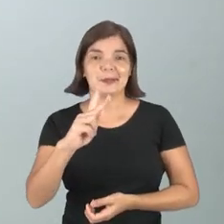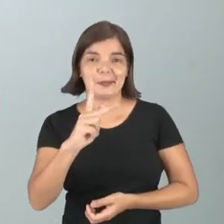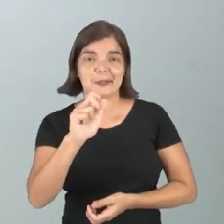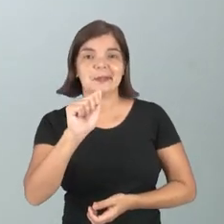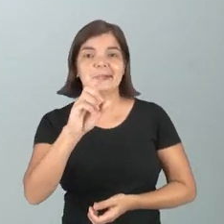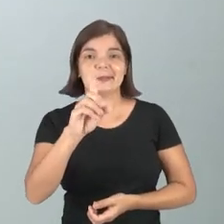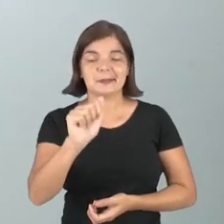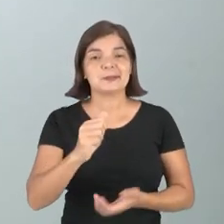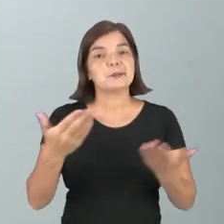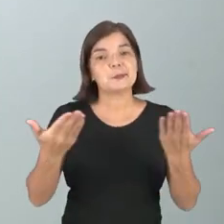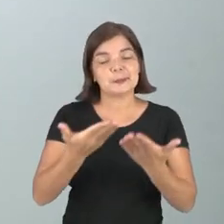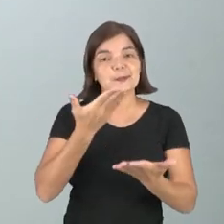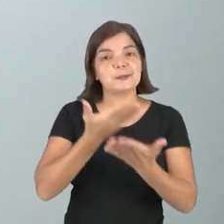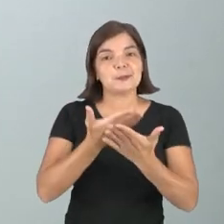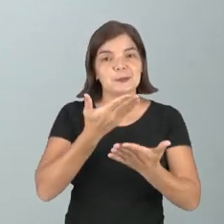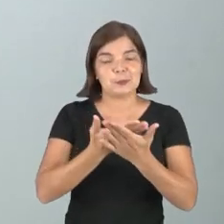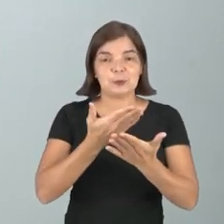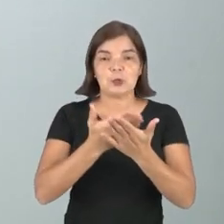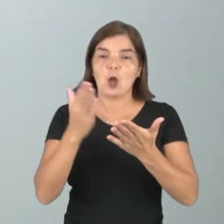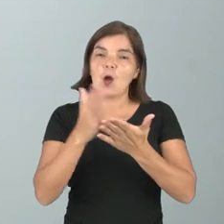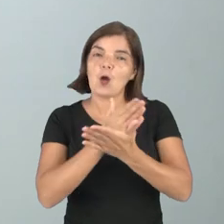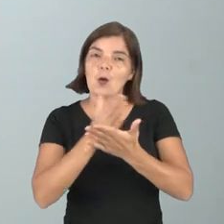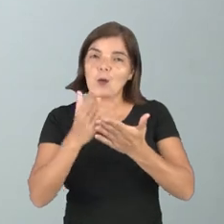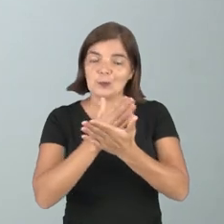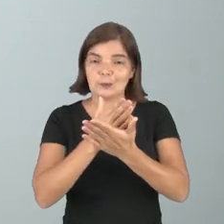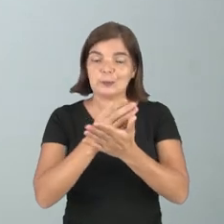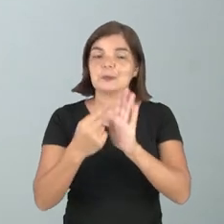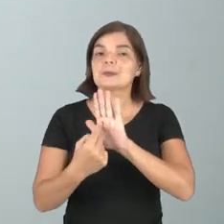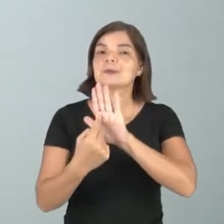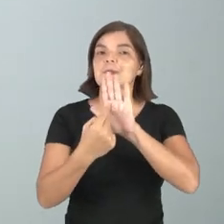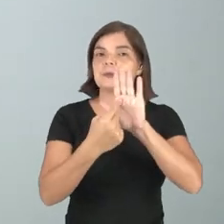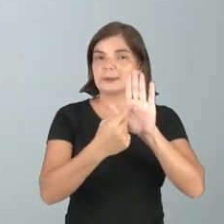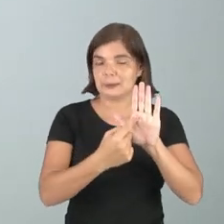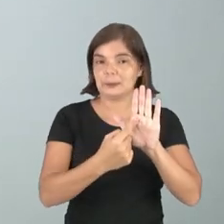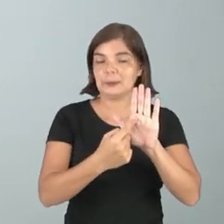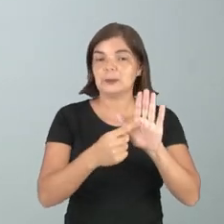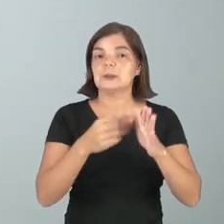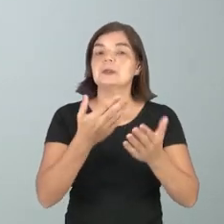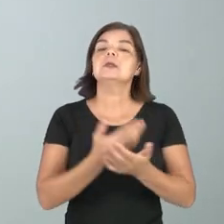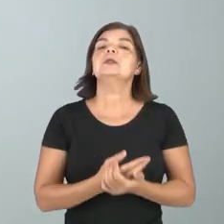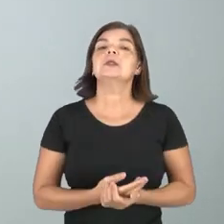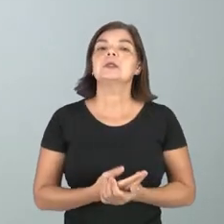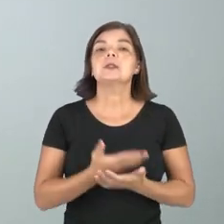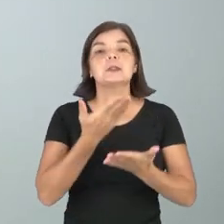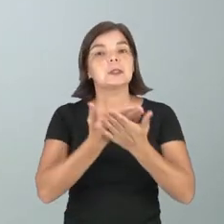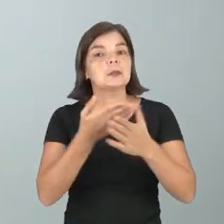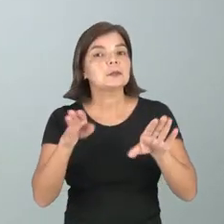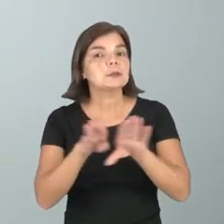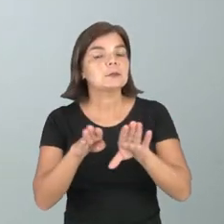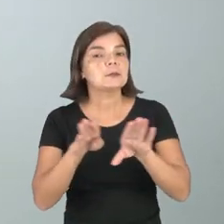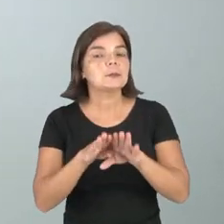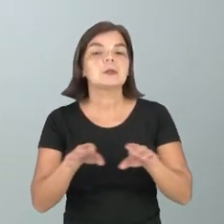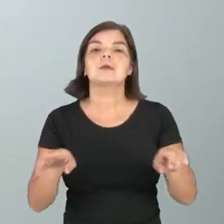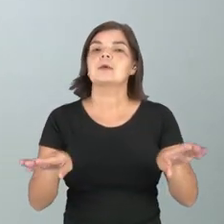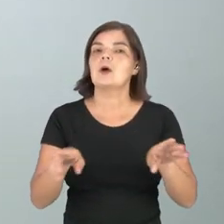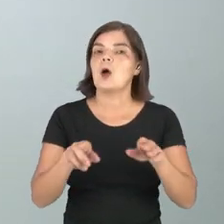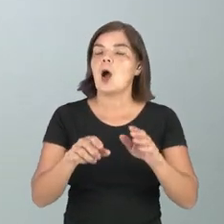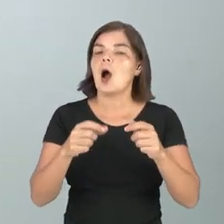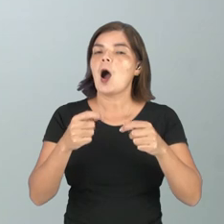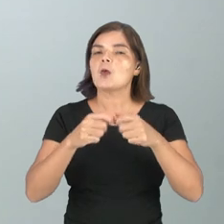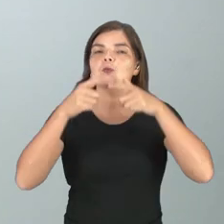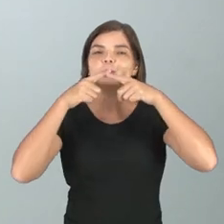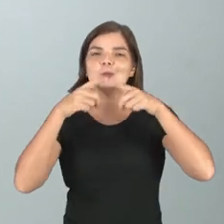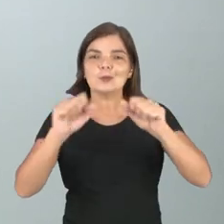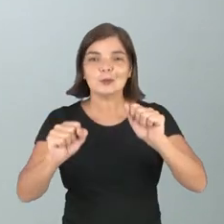estudamos sobre alguns recursos expressivos, e durante a aula nós estudamos esses recursos expressivos no